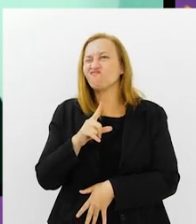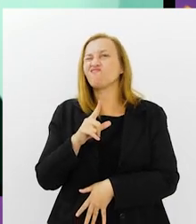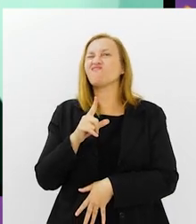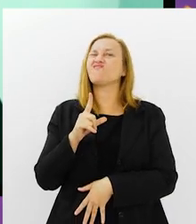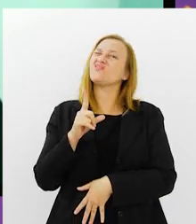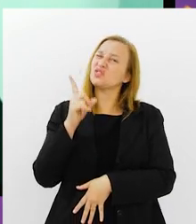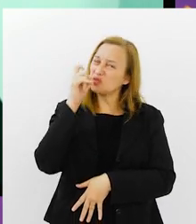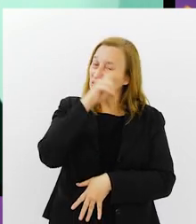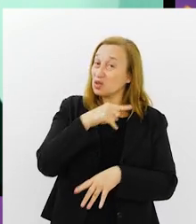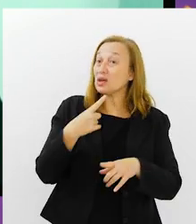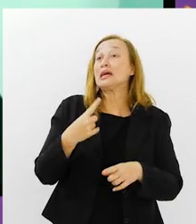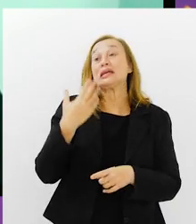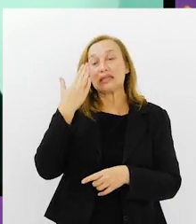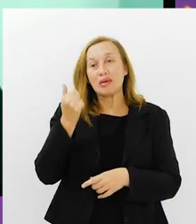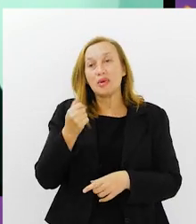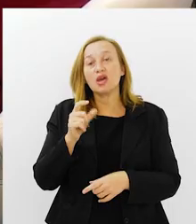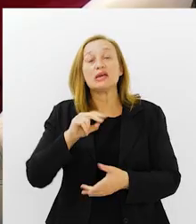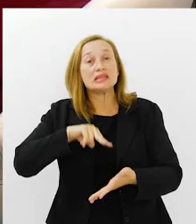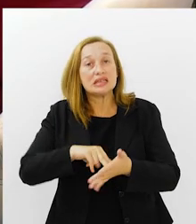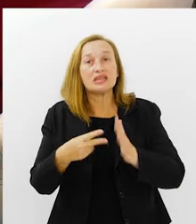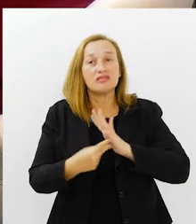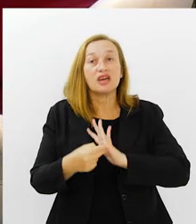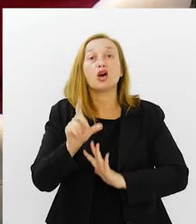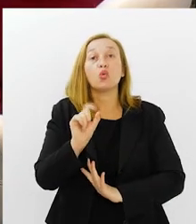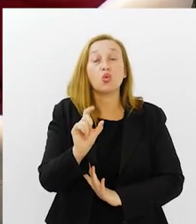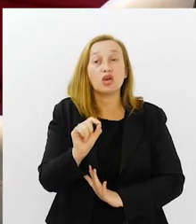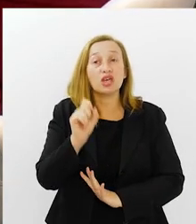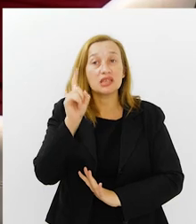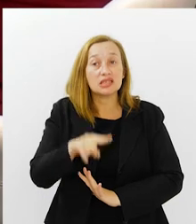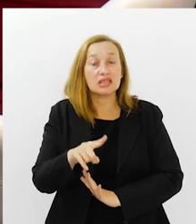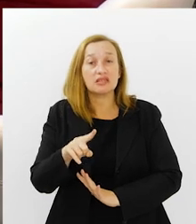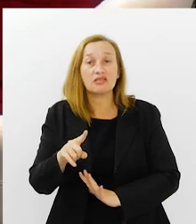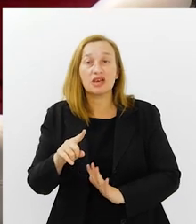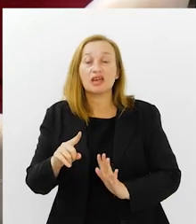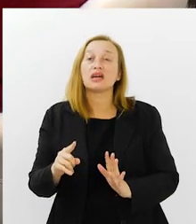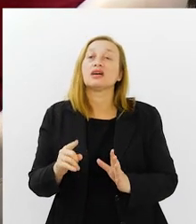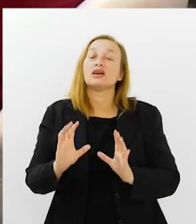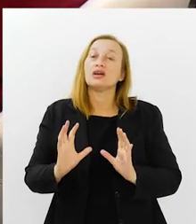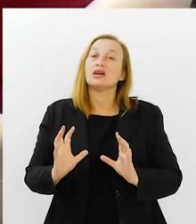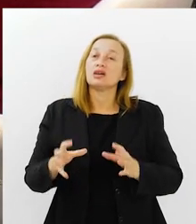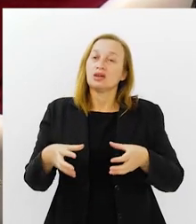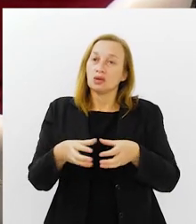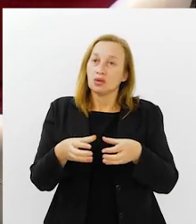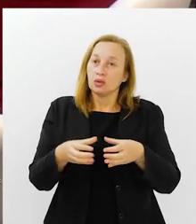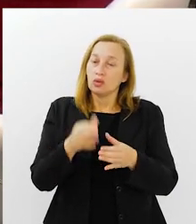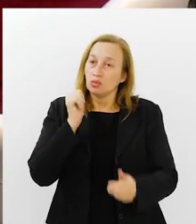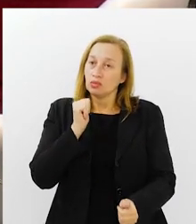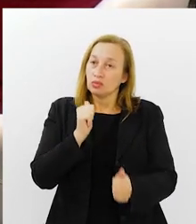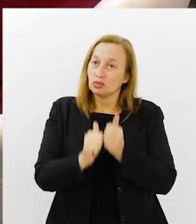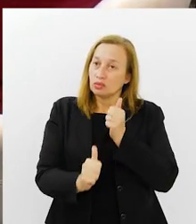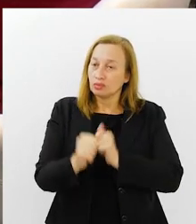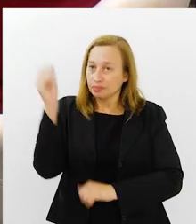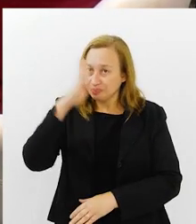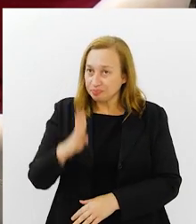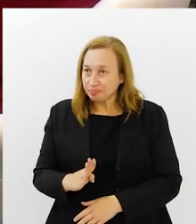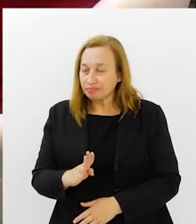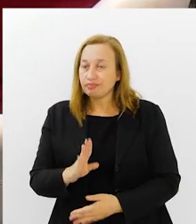provável que você tem que também entender o que é a seleção. Os jogadores têm que entender e o treinador também, Rui.